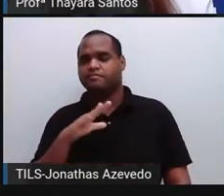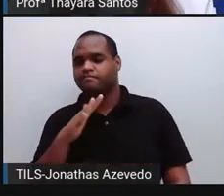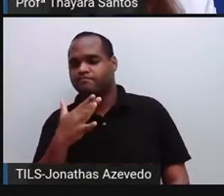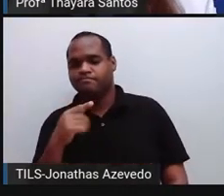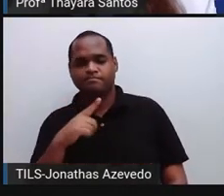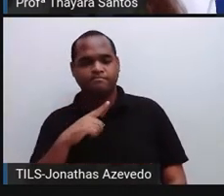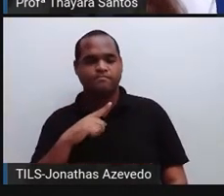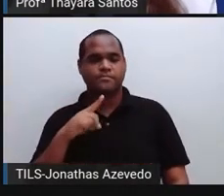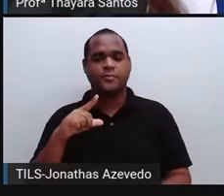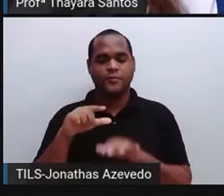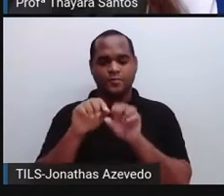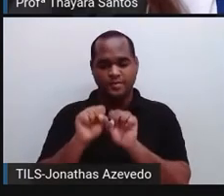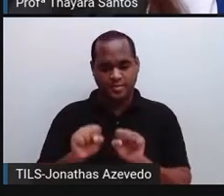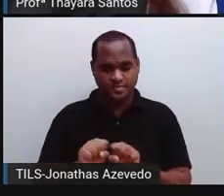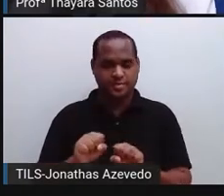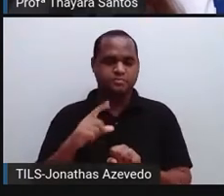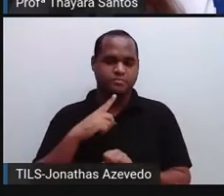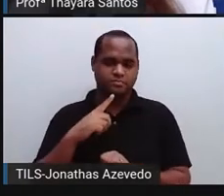límbico, tá?